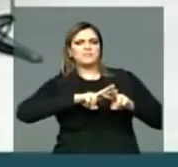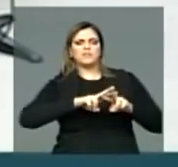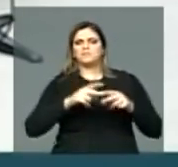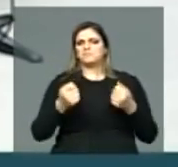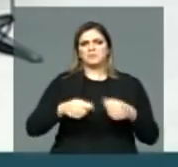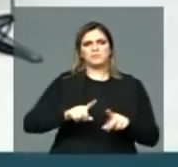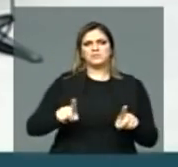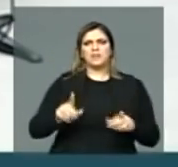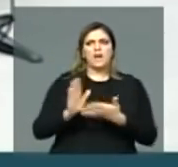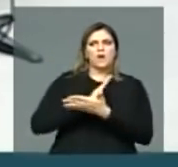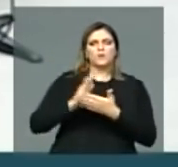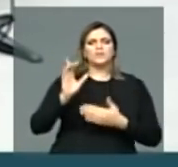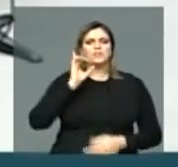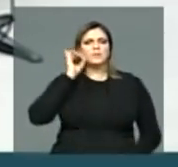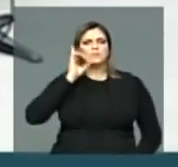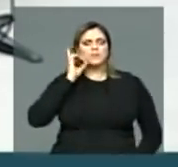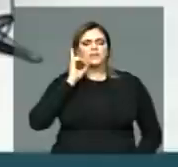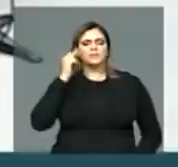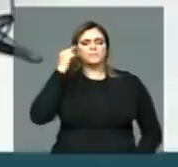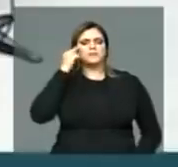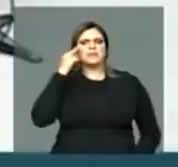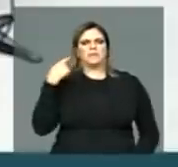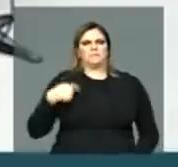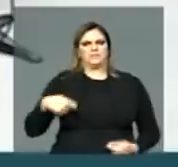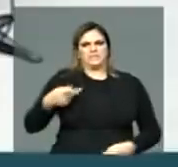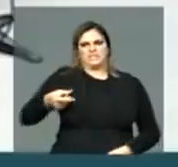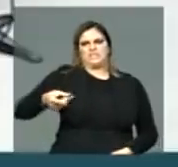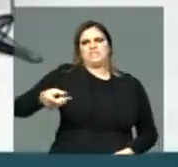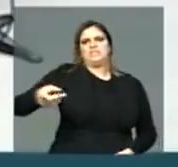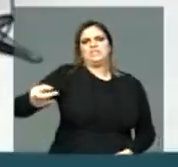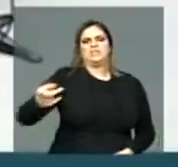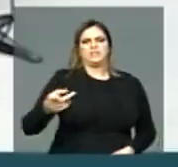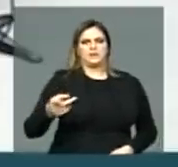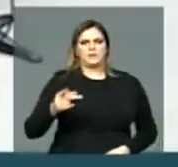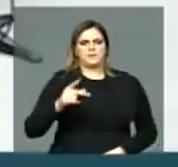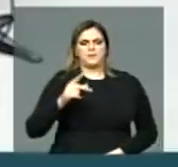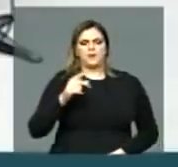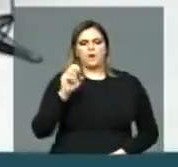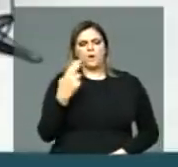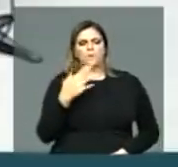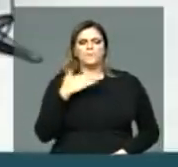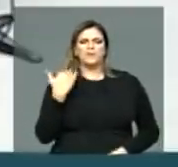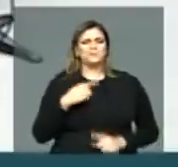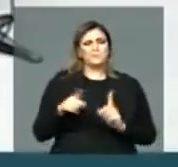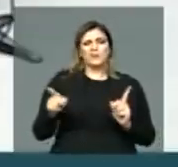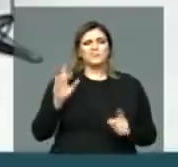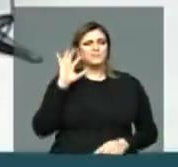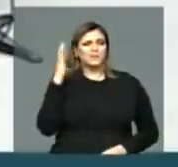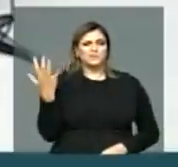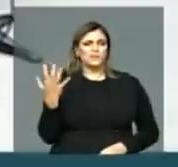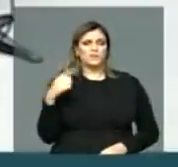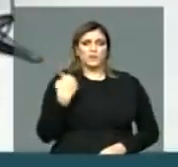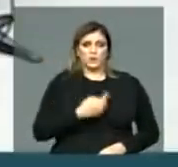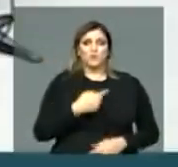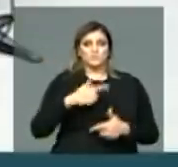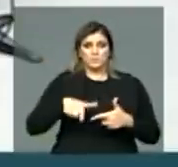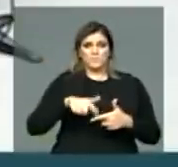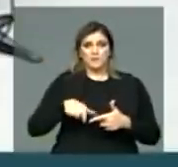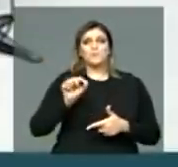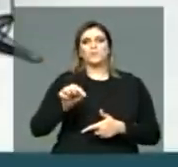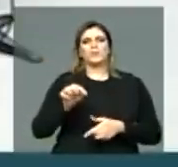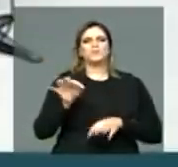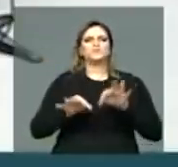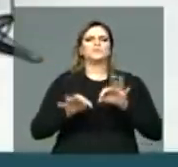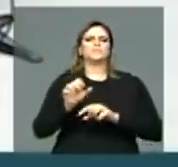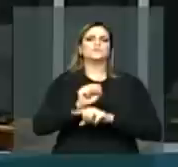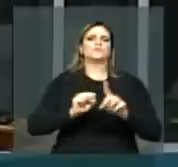teve deputado aqui, até prisão perpétua, pena de morte, essas coisas. Mas isso não resolve, o nosso problema está na justiça